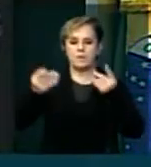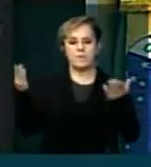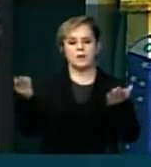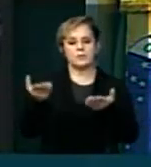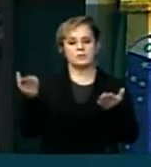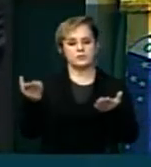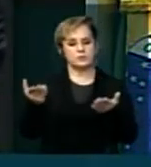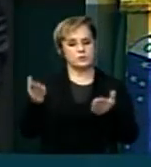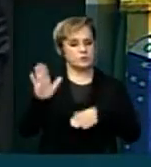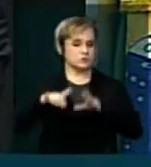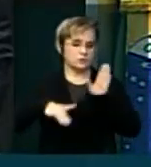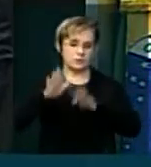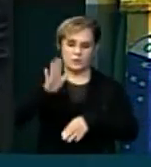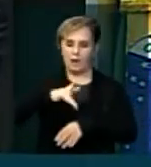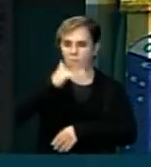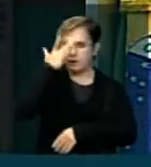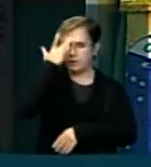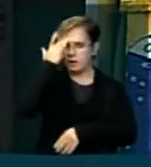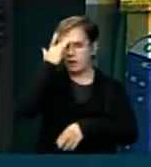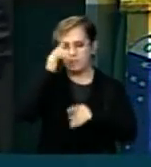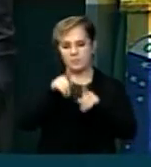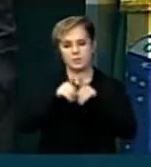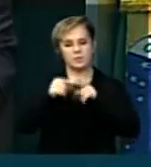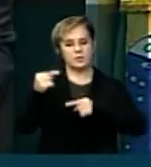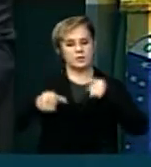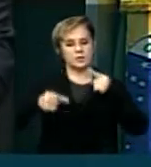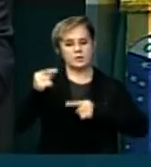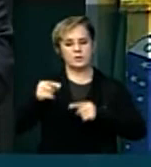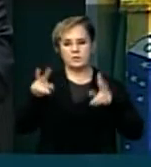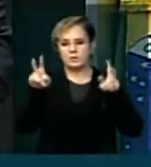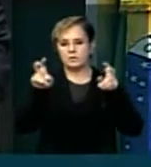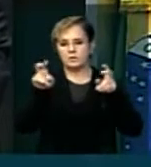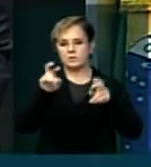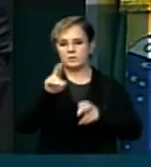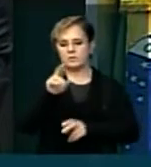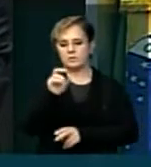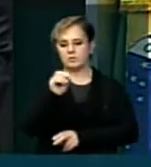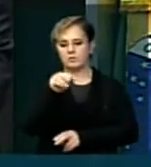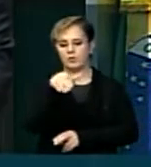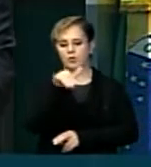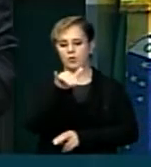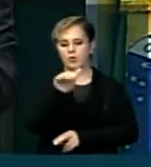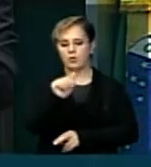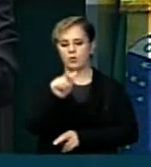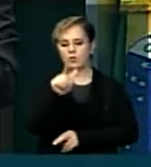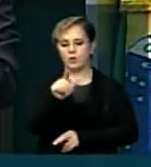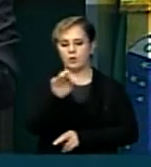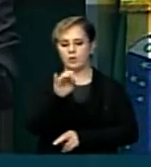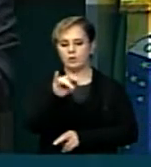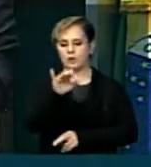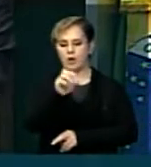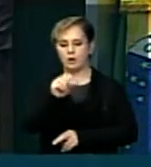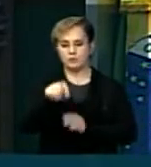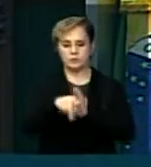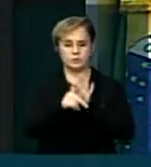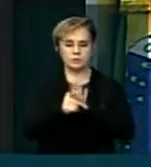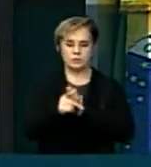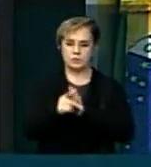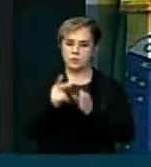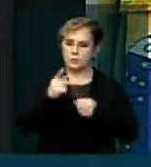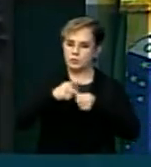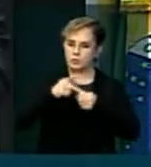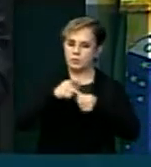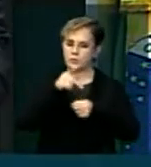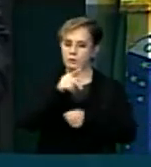que está no dia de amanhã, que é a discussão dos royalties do petróleo. Discutindo camada pré-chal